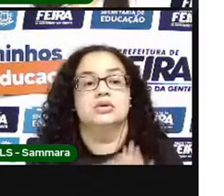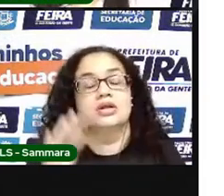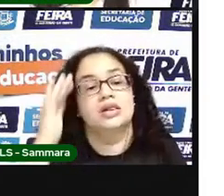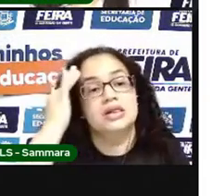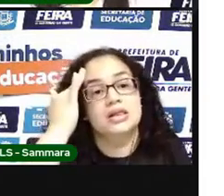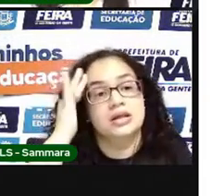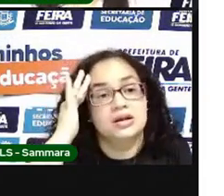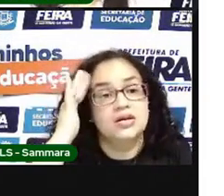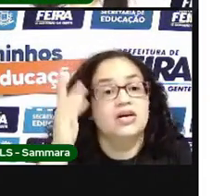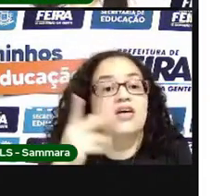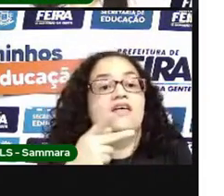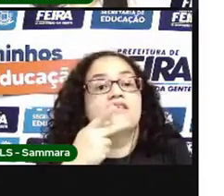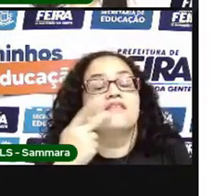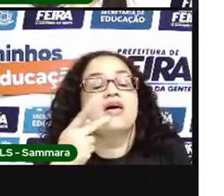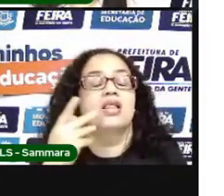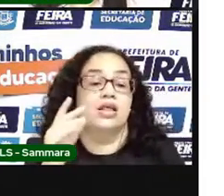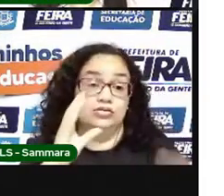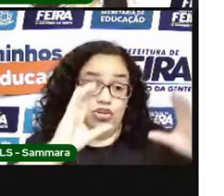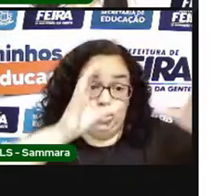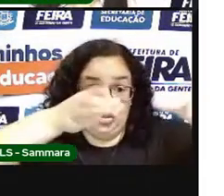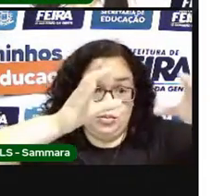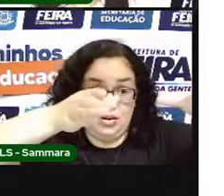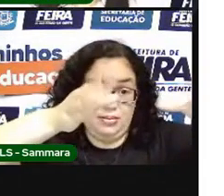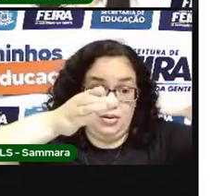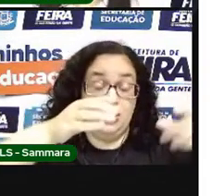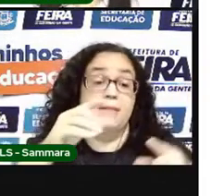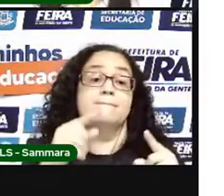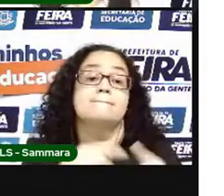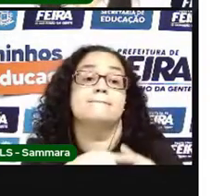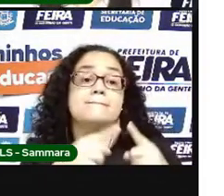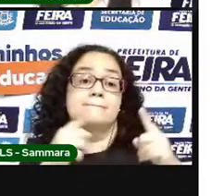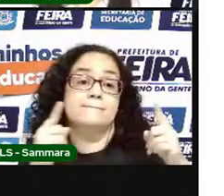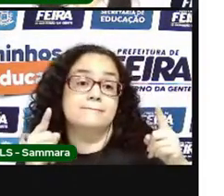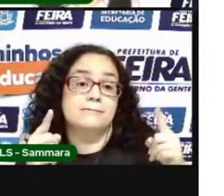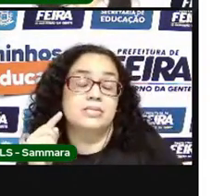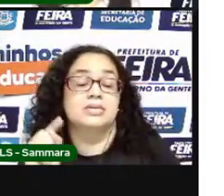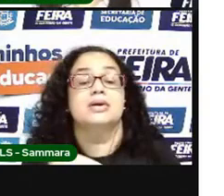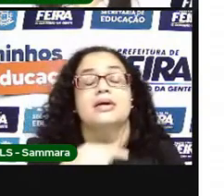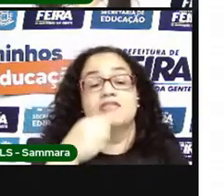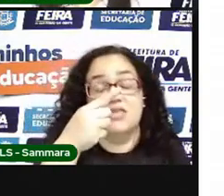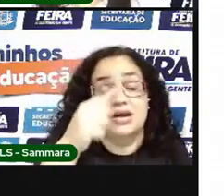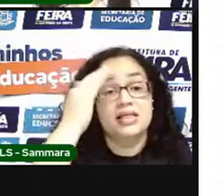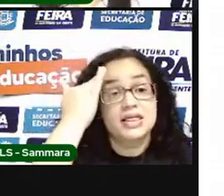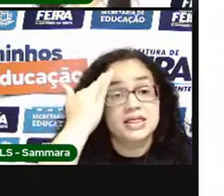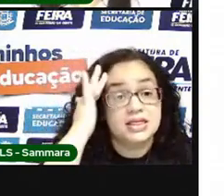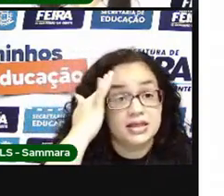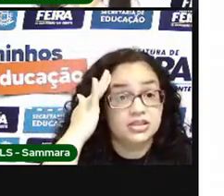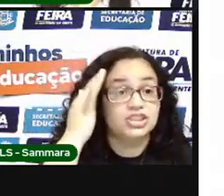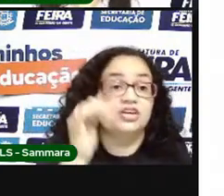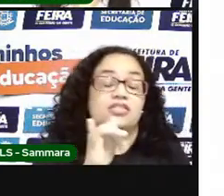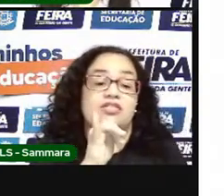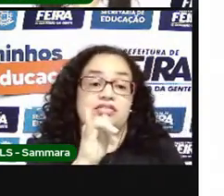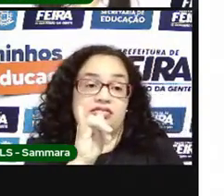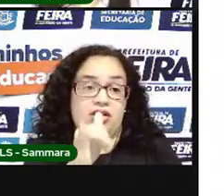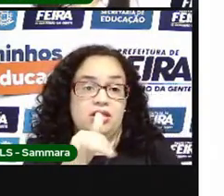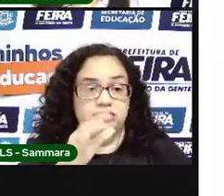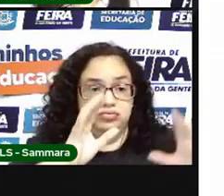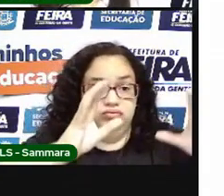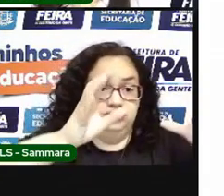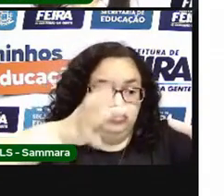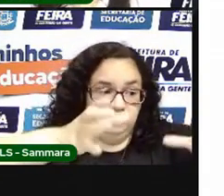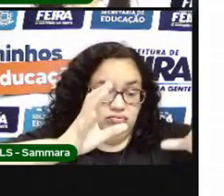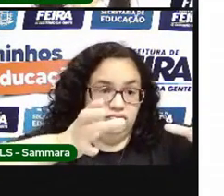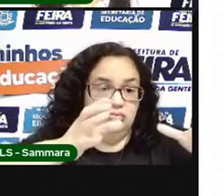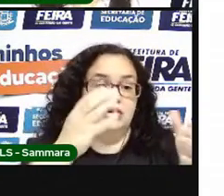fosse falar de uma bola, né? De uma bola. Só que mais tarde, vocês vão entender que se fala do tatu bola, né? Inclusive,